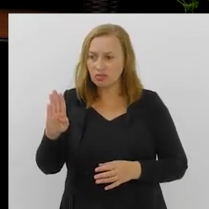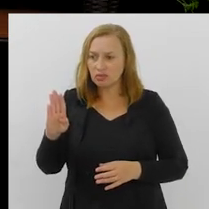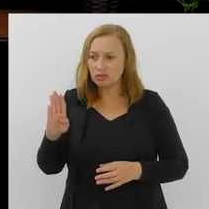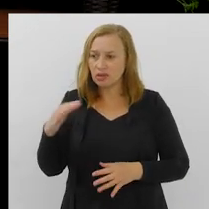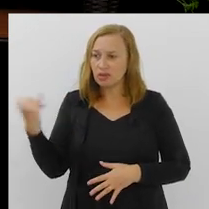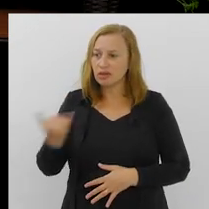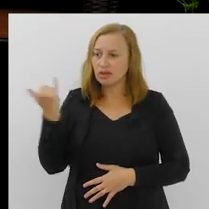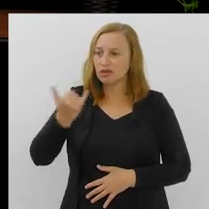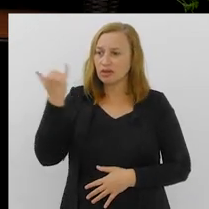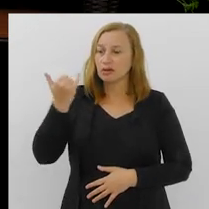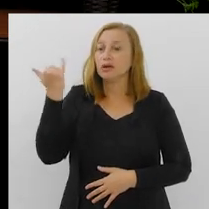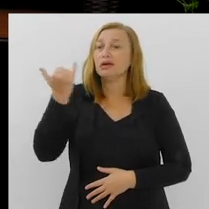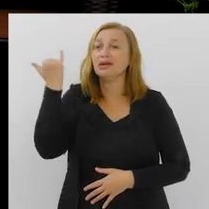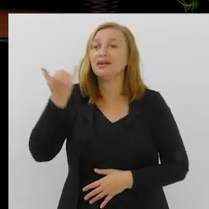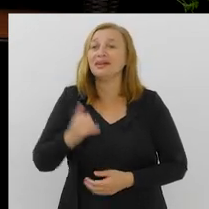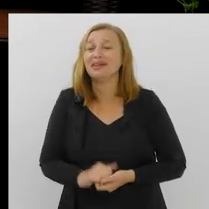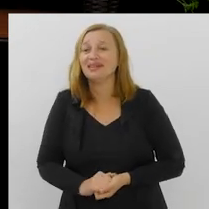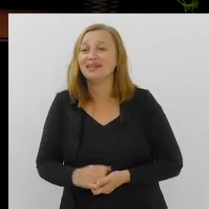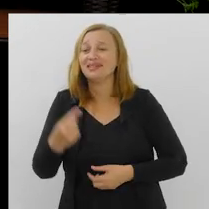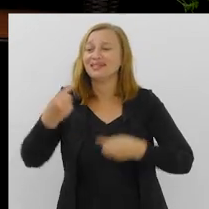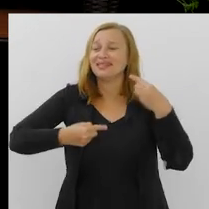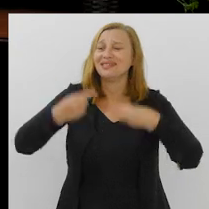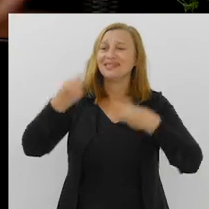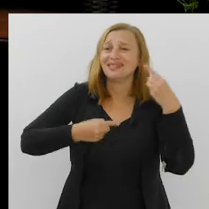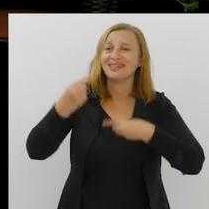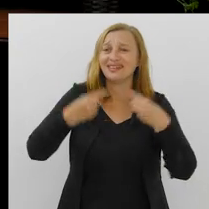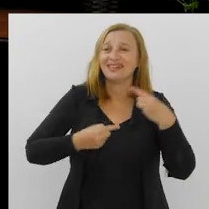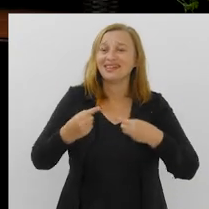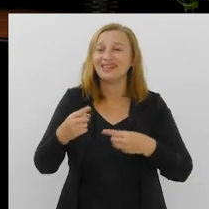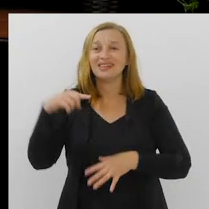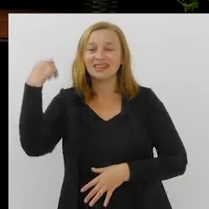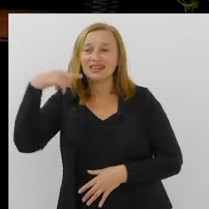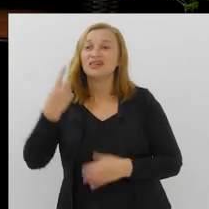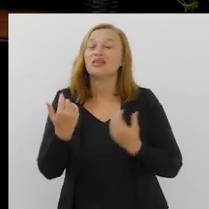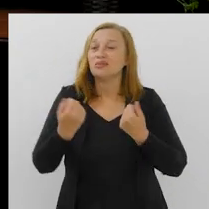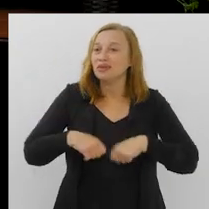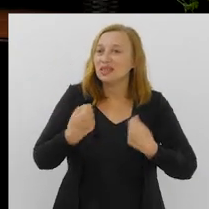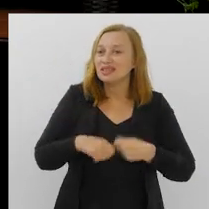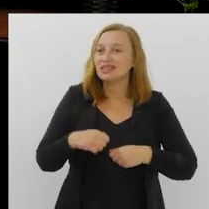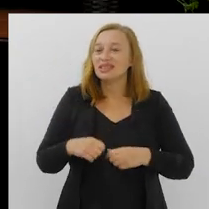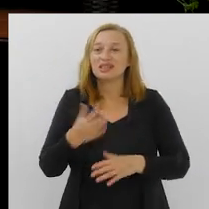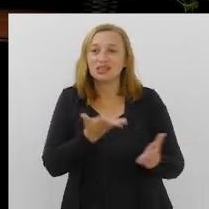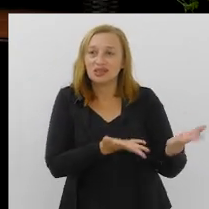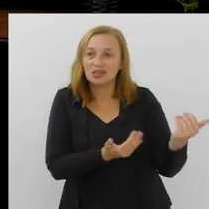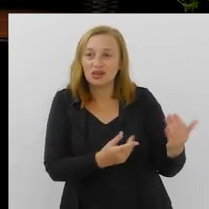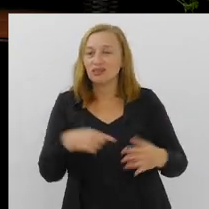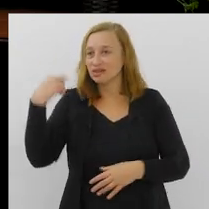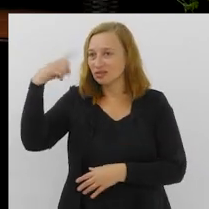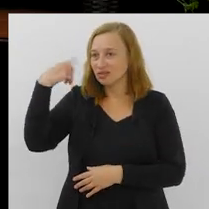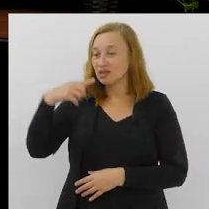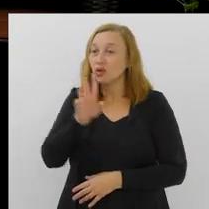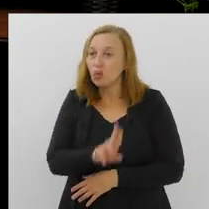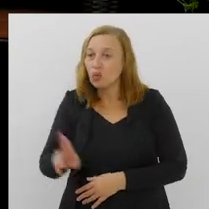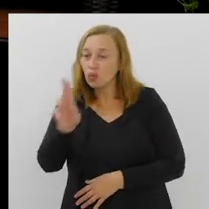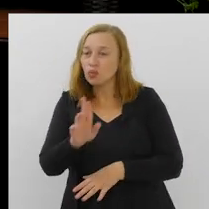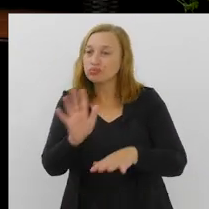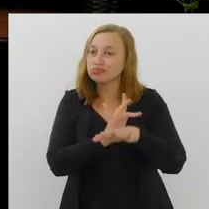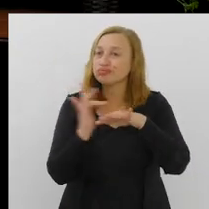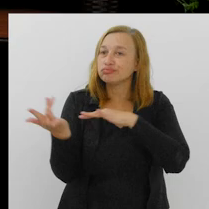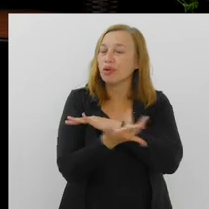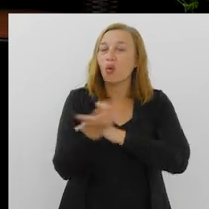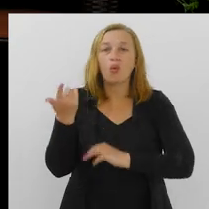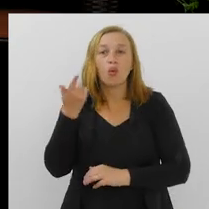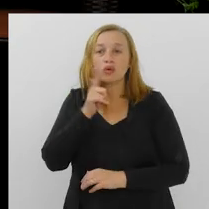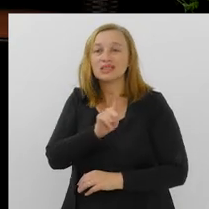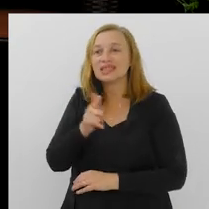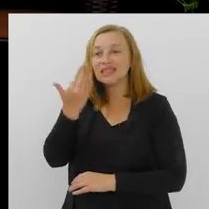o nosso presidente Carlos Alberto sempre em diálogo com a jovem advocacia, porque a gente precisa que esse jovem advogado utilize as